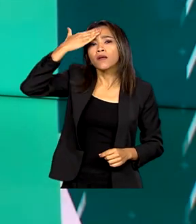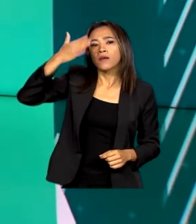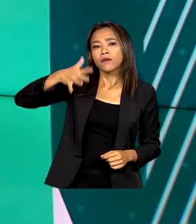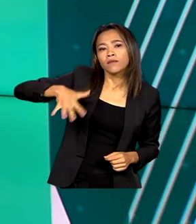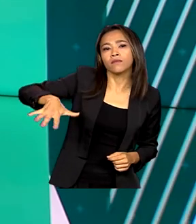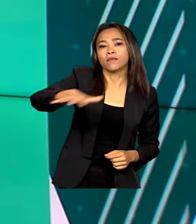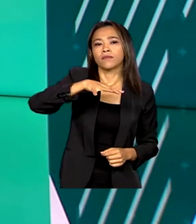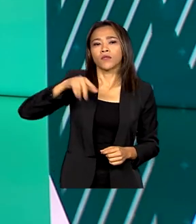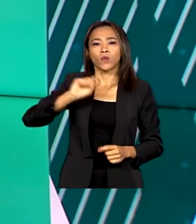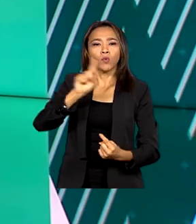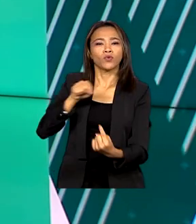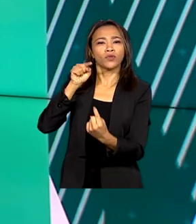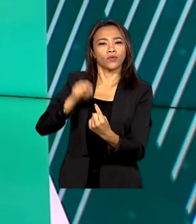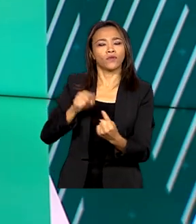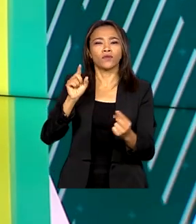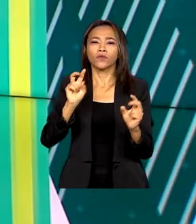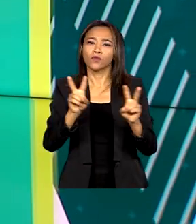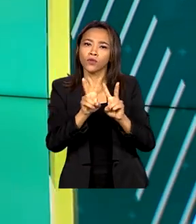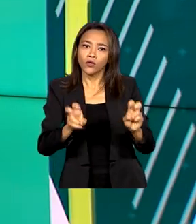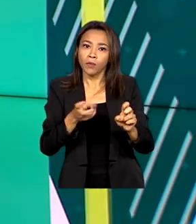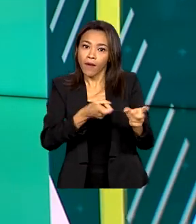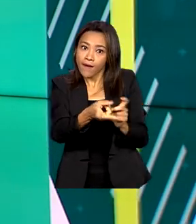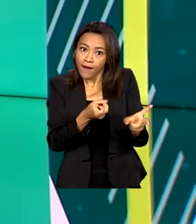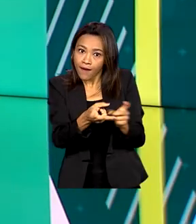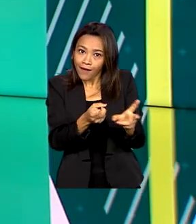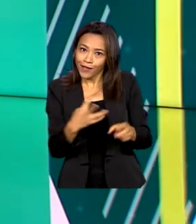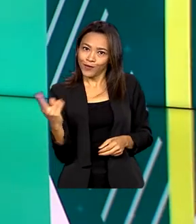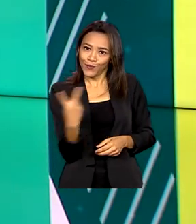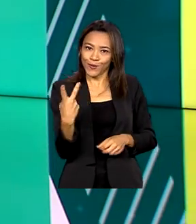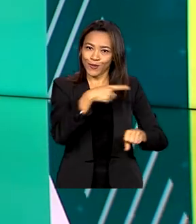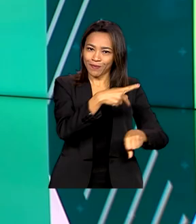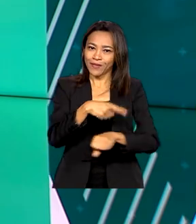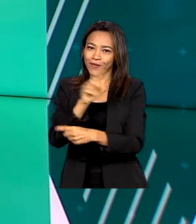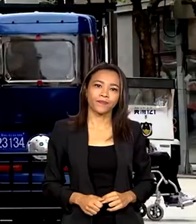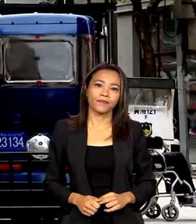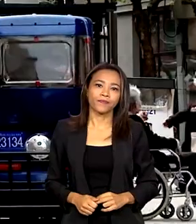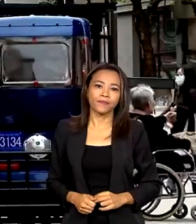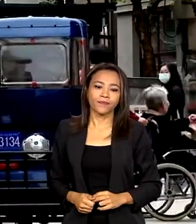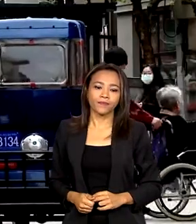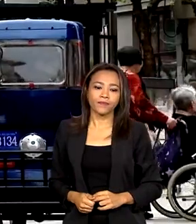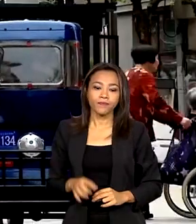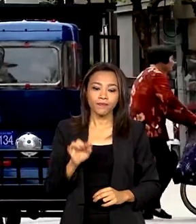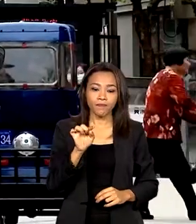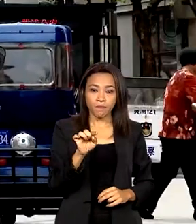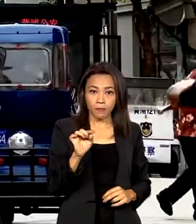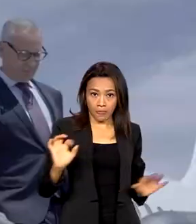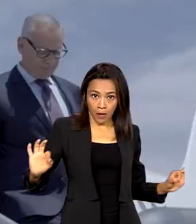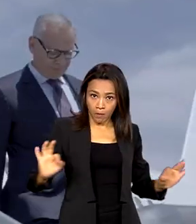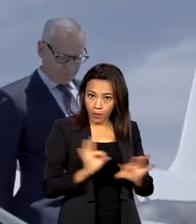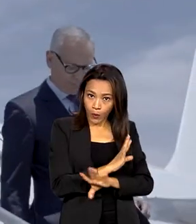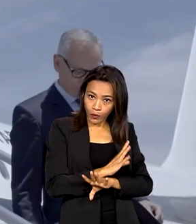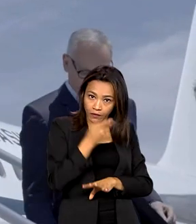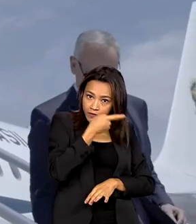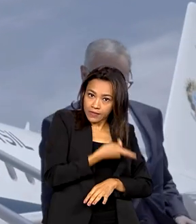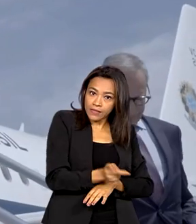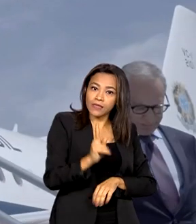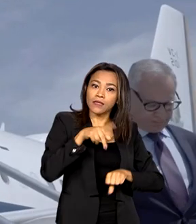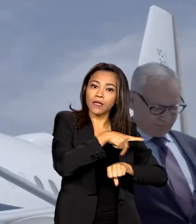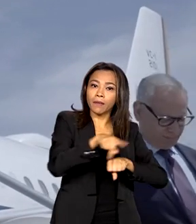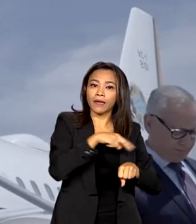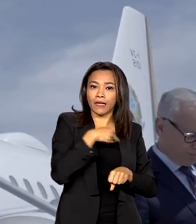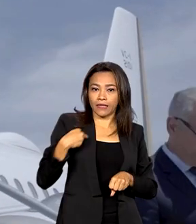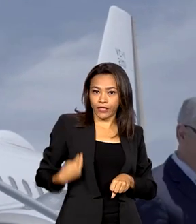reforçar o comércio entre os dois países. Essa é uma das metas da viagem. Após a agenda na China, o presidente Lula